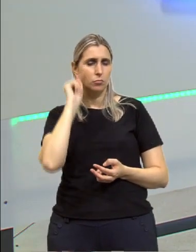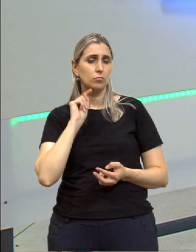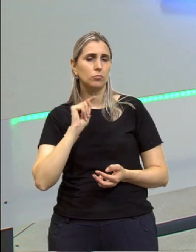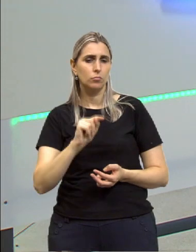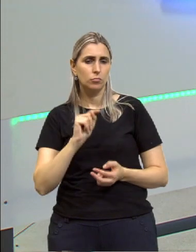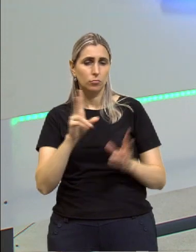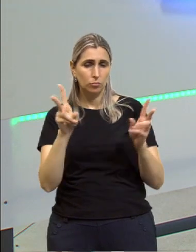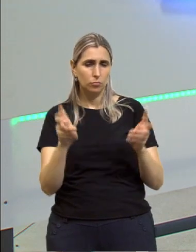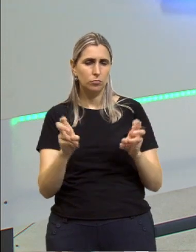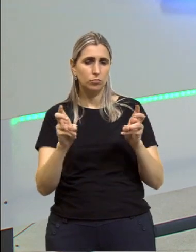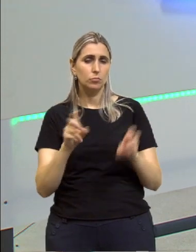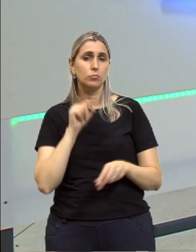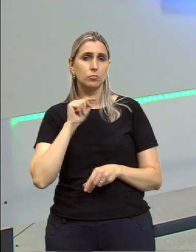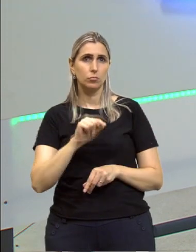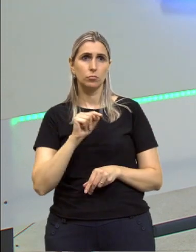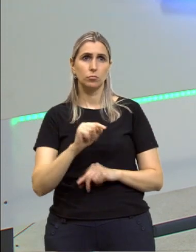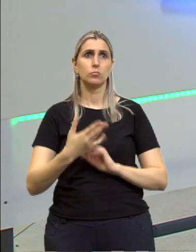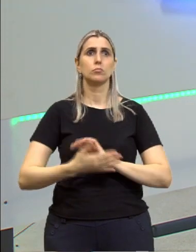Nós vamos pensar.